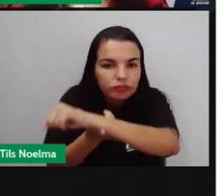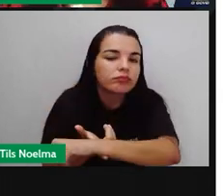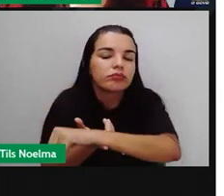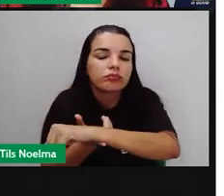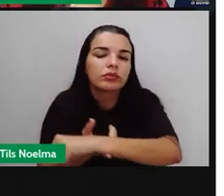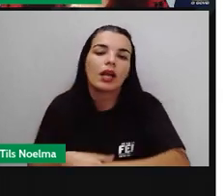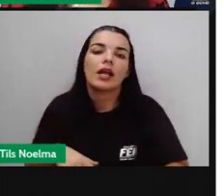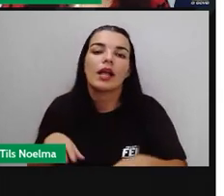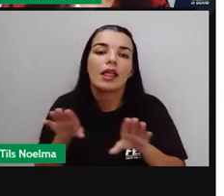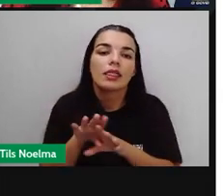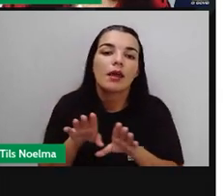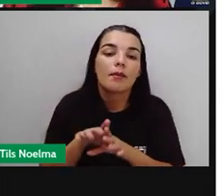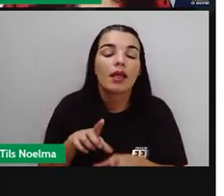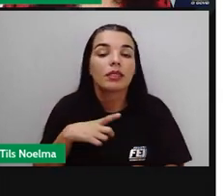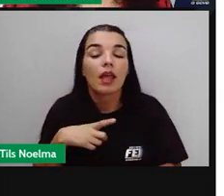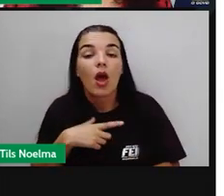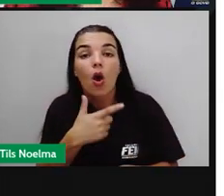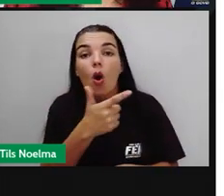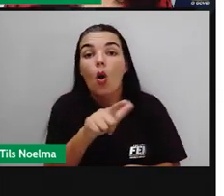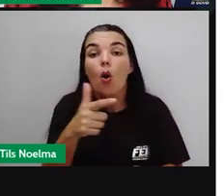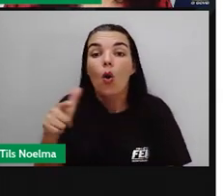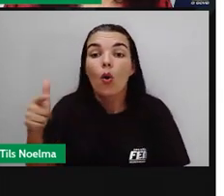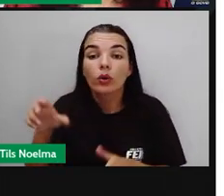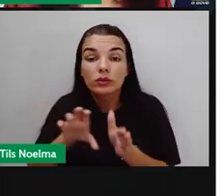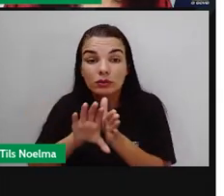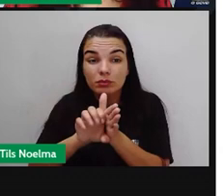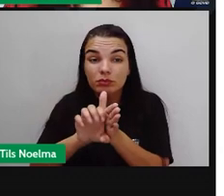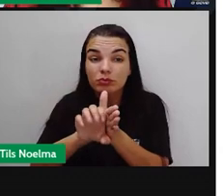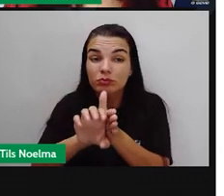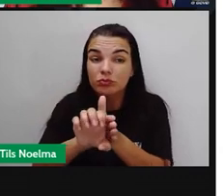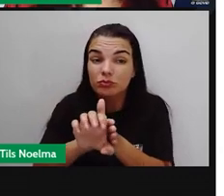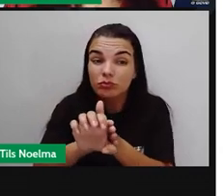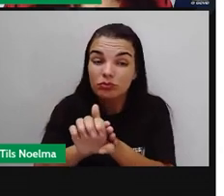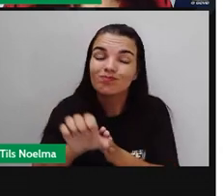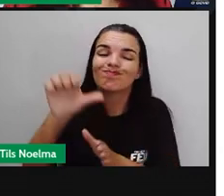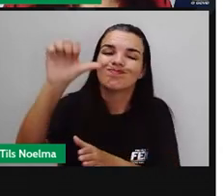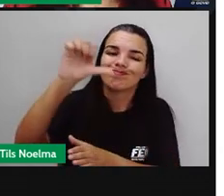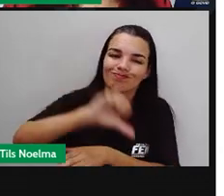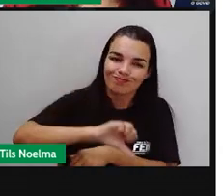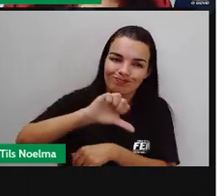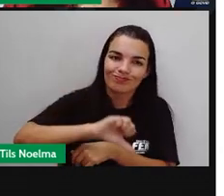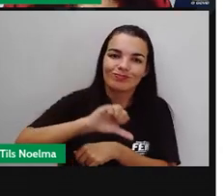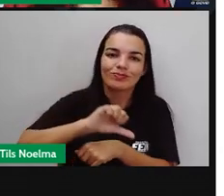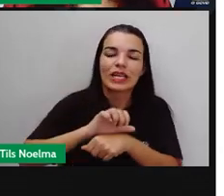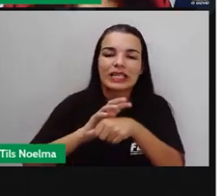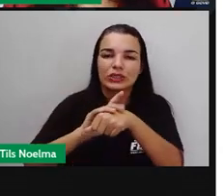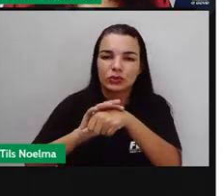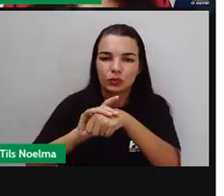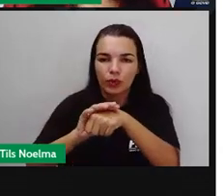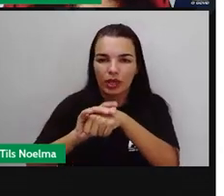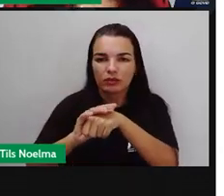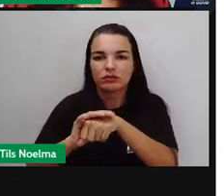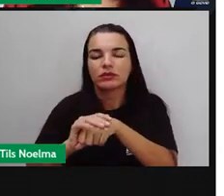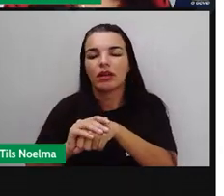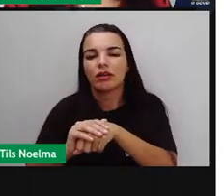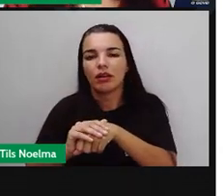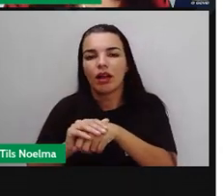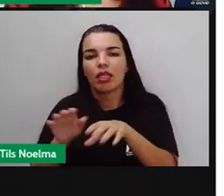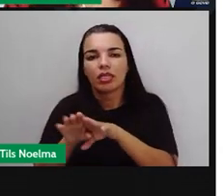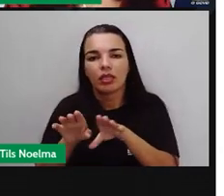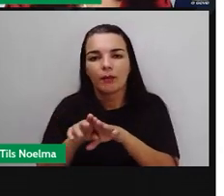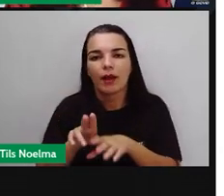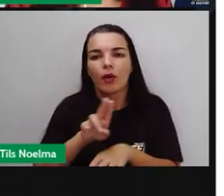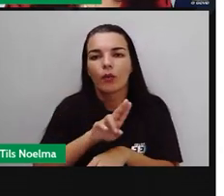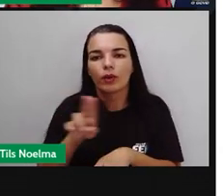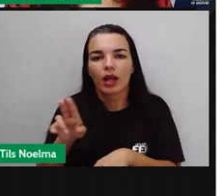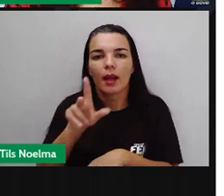vamos dizer assim. Porém, tem outros tipos de micro-organismos que são micro-organismos causadores de doenças. São chamados de micro